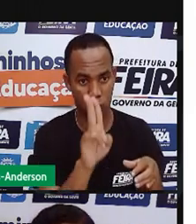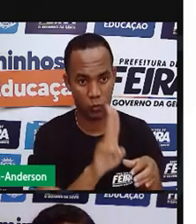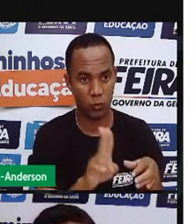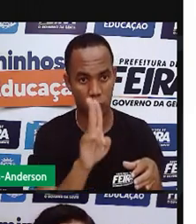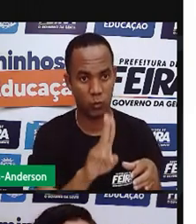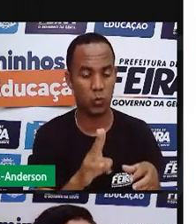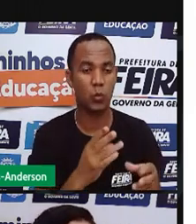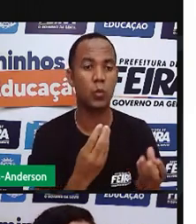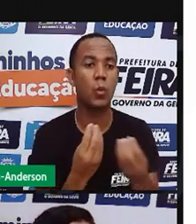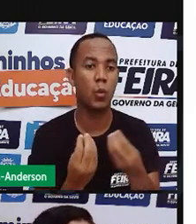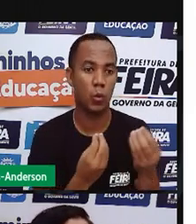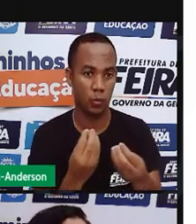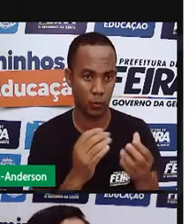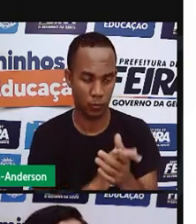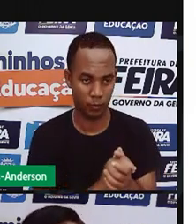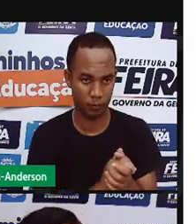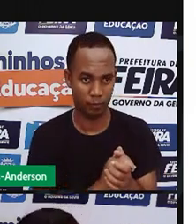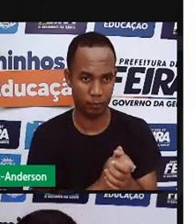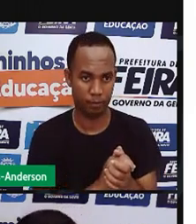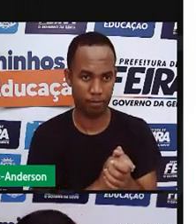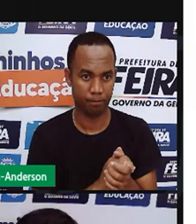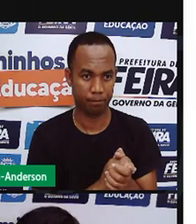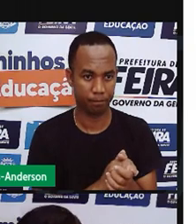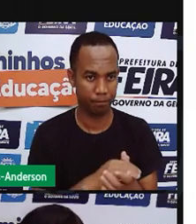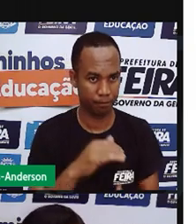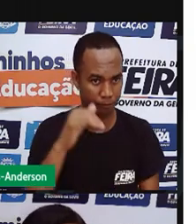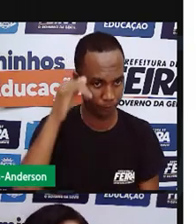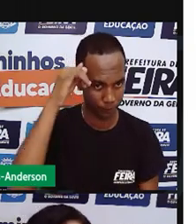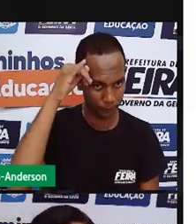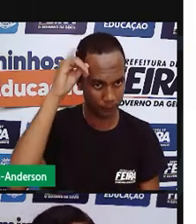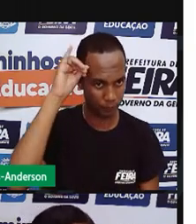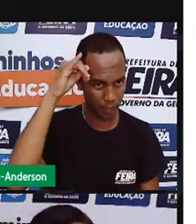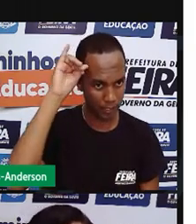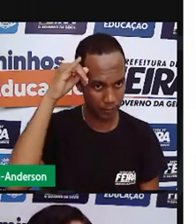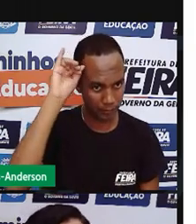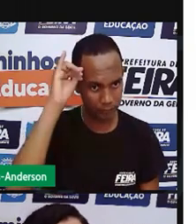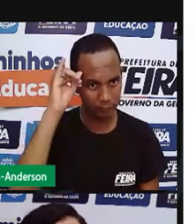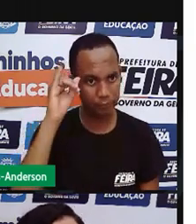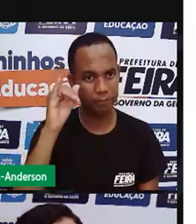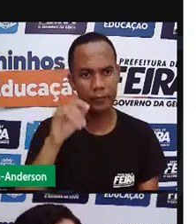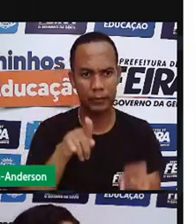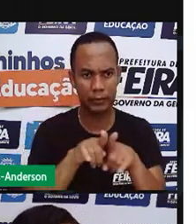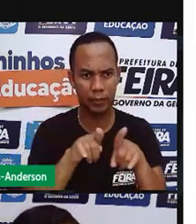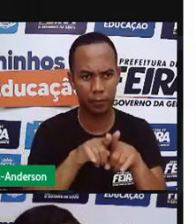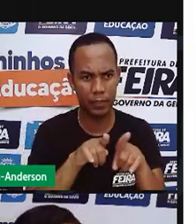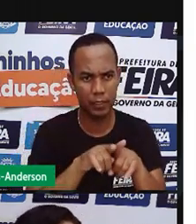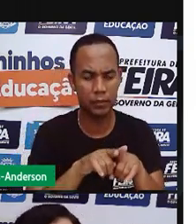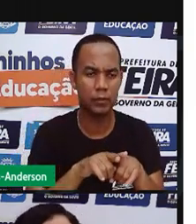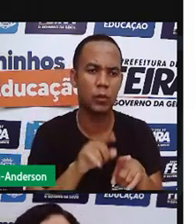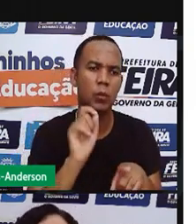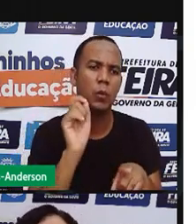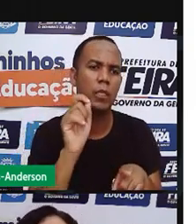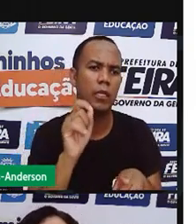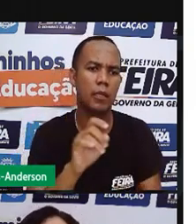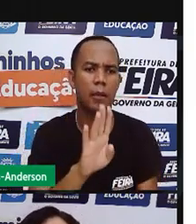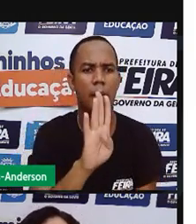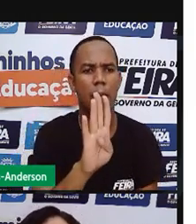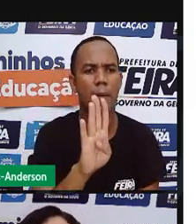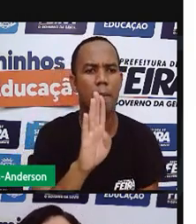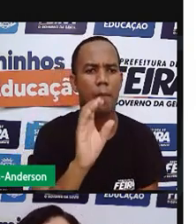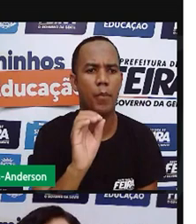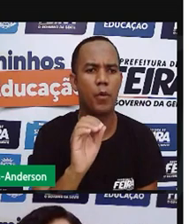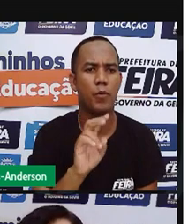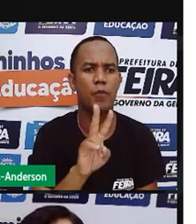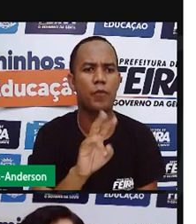finalidade. A vaca e o boi são bovinos. O que esse gado